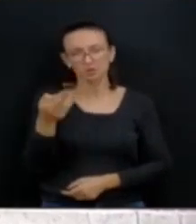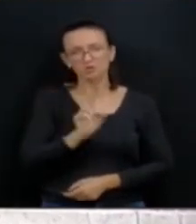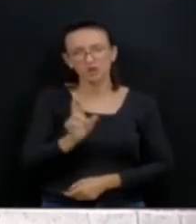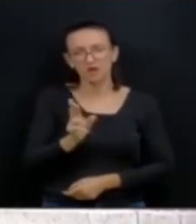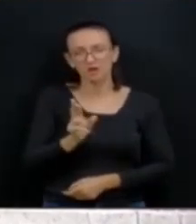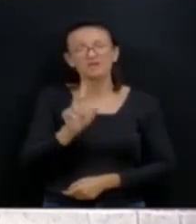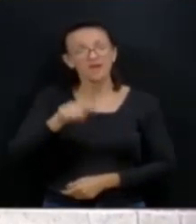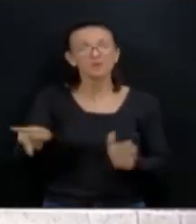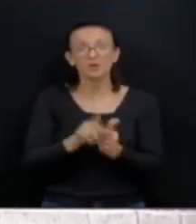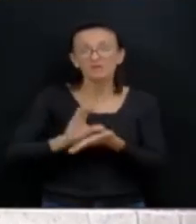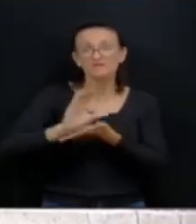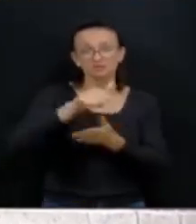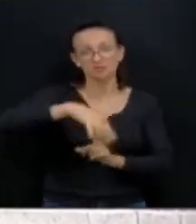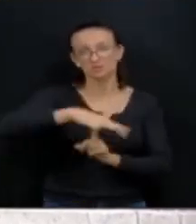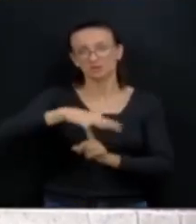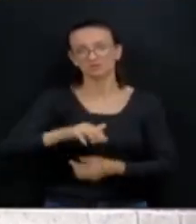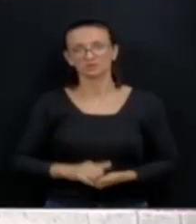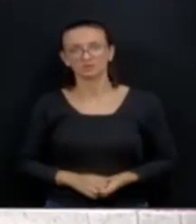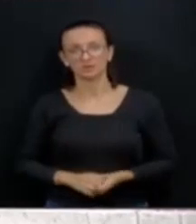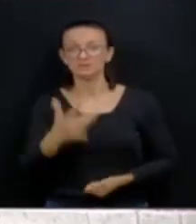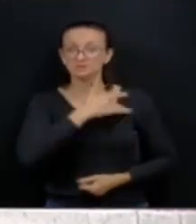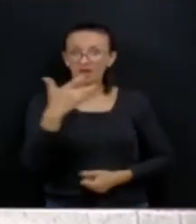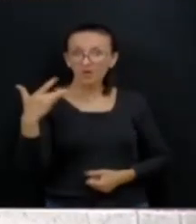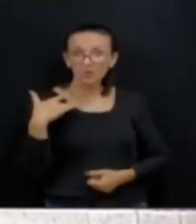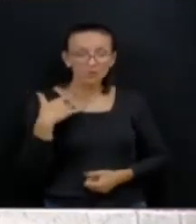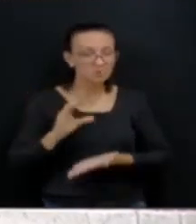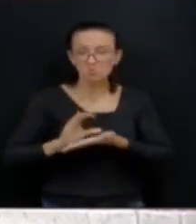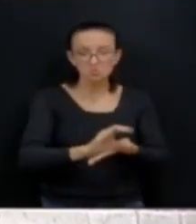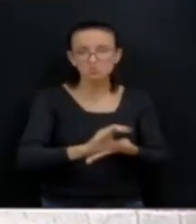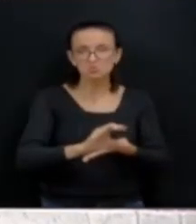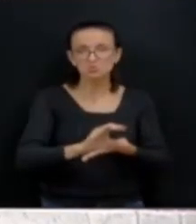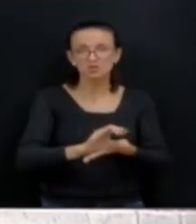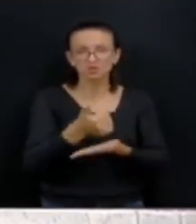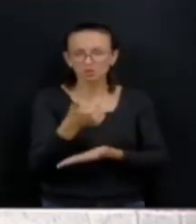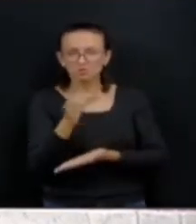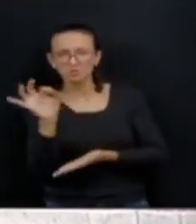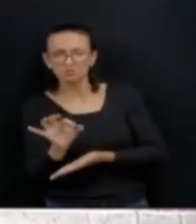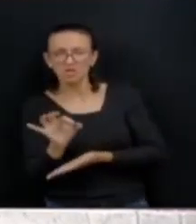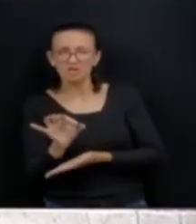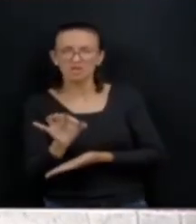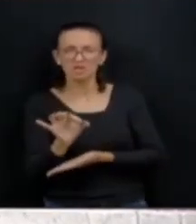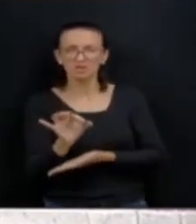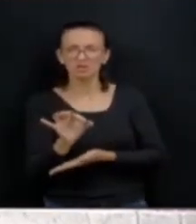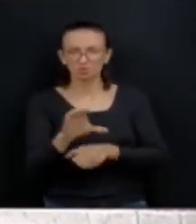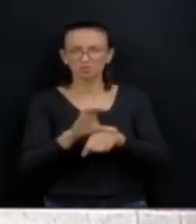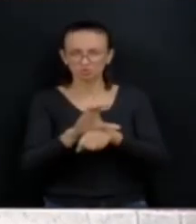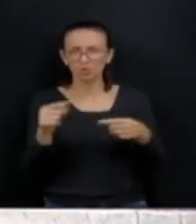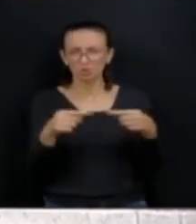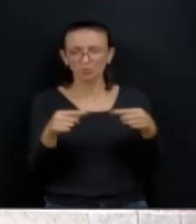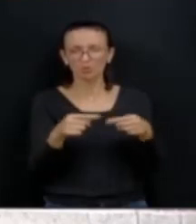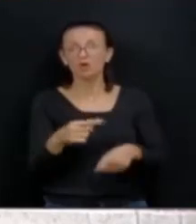era para ser investido no Estado. Na saúde, deixou de ser investido, dos 12% constitucionais, 1